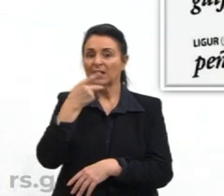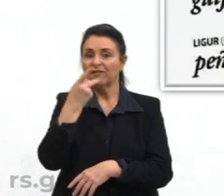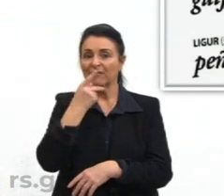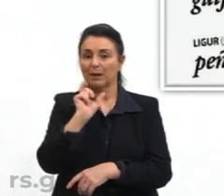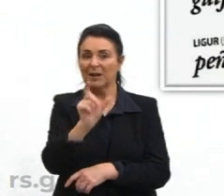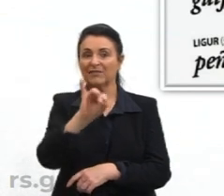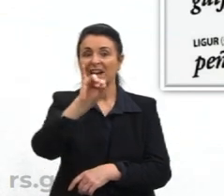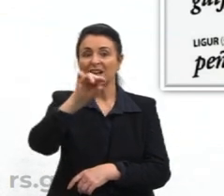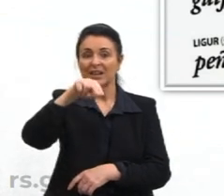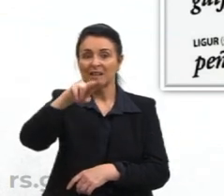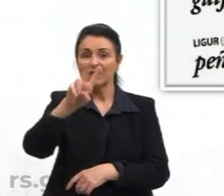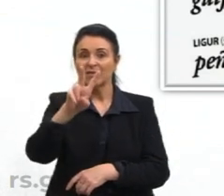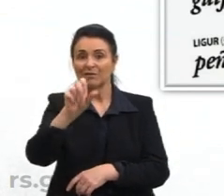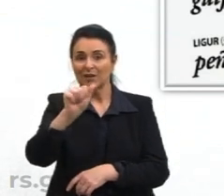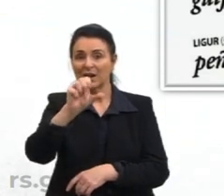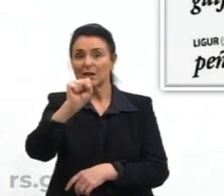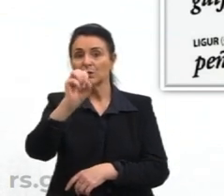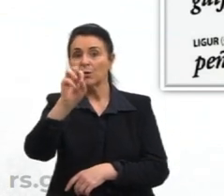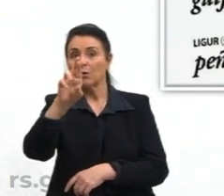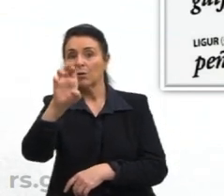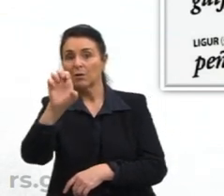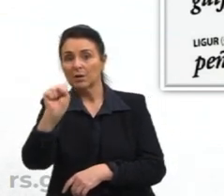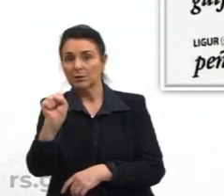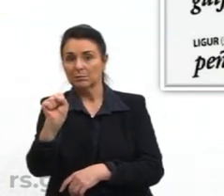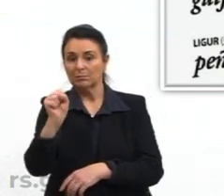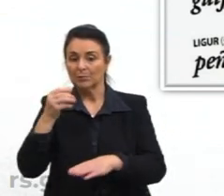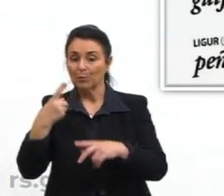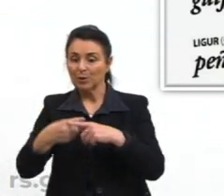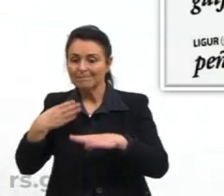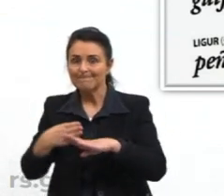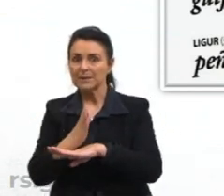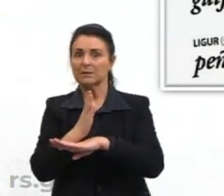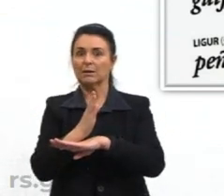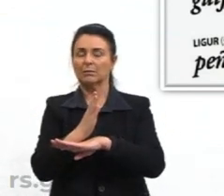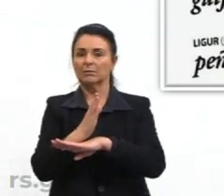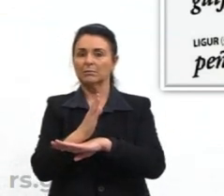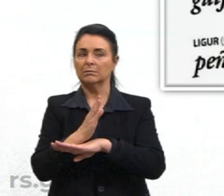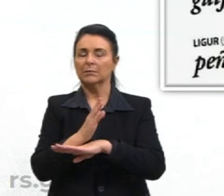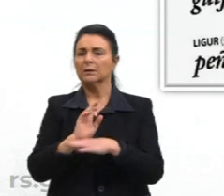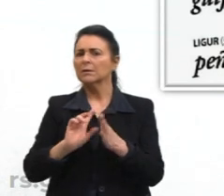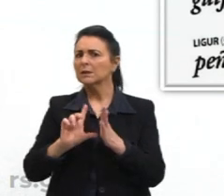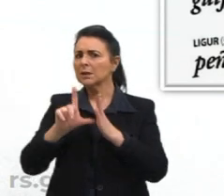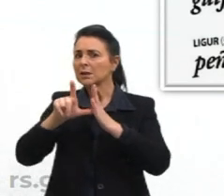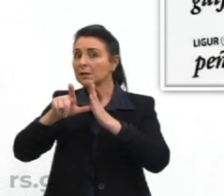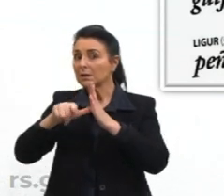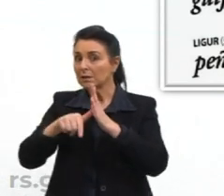invasores dessa região. Então, acontecendo isso,